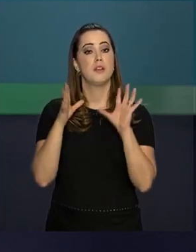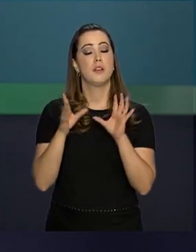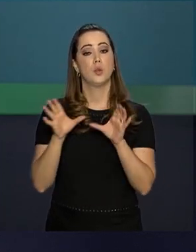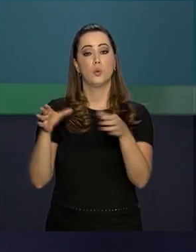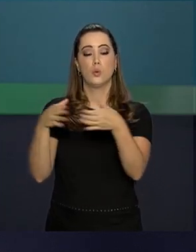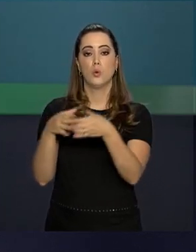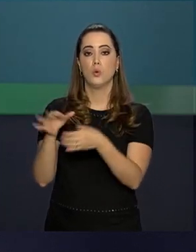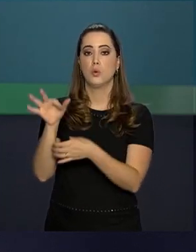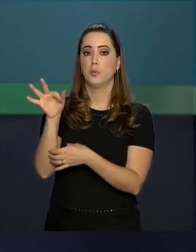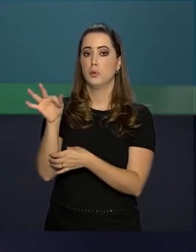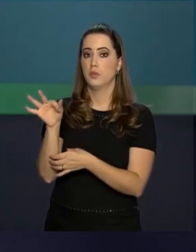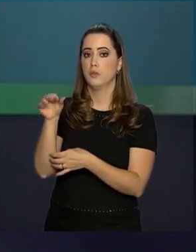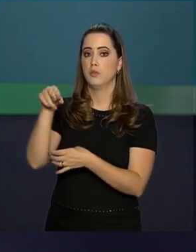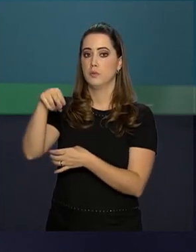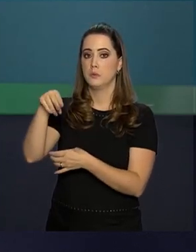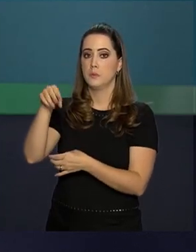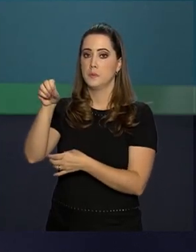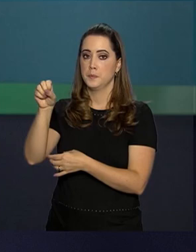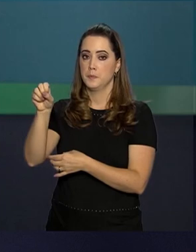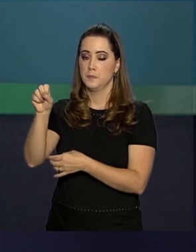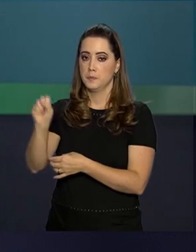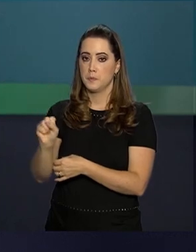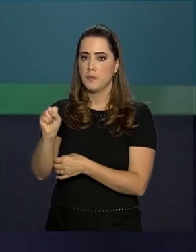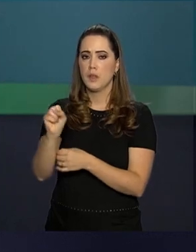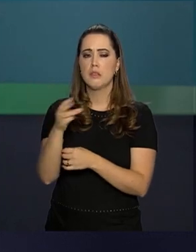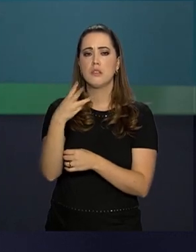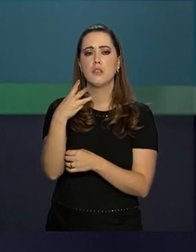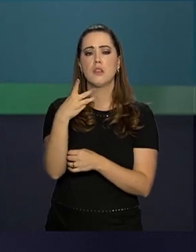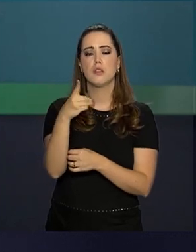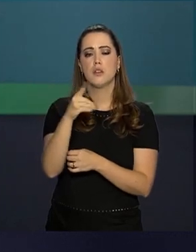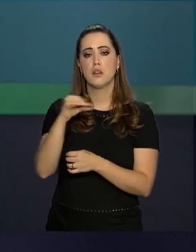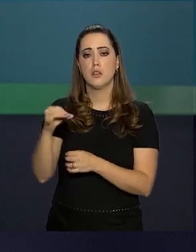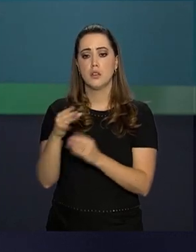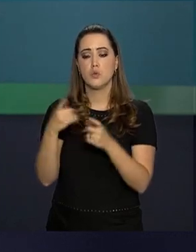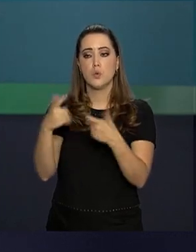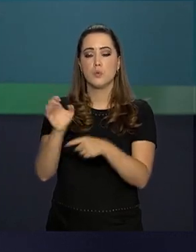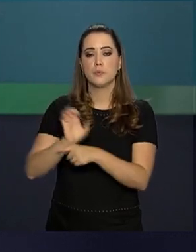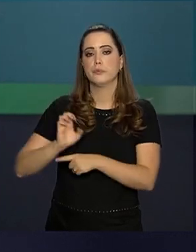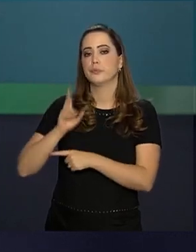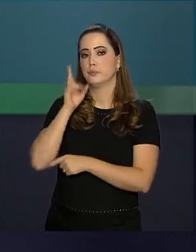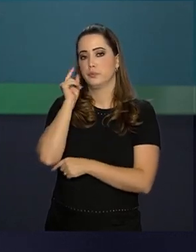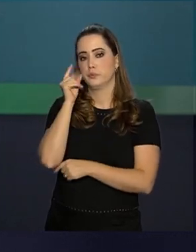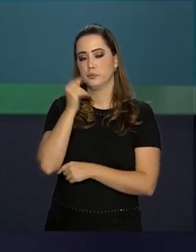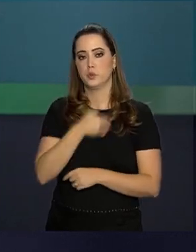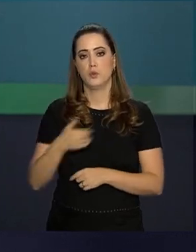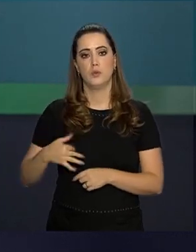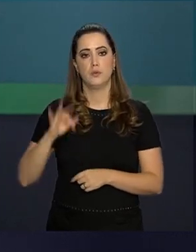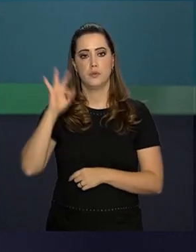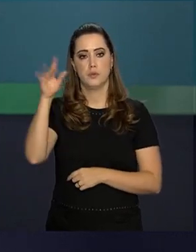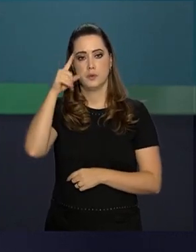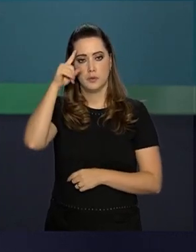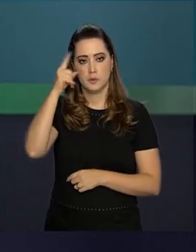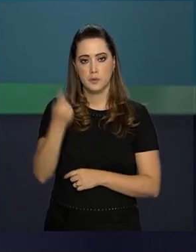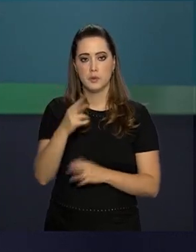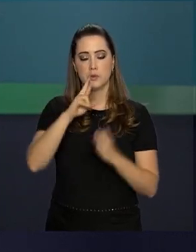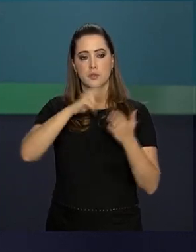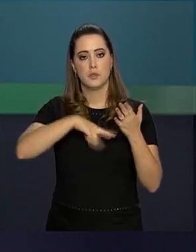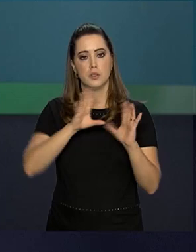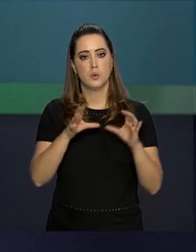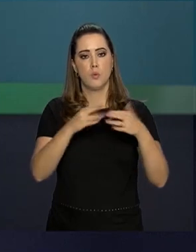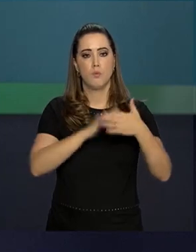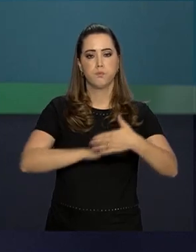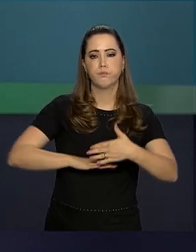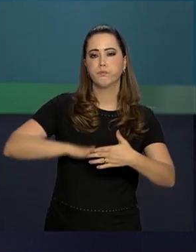permanência da Força Nacional de Segurança por mais 30 dias no estado do Ceará, o governo federal determina que relatórios sobre segurança de